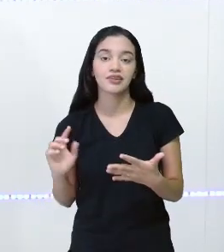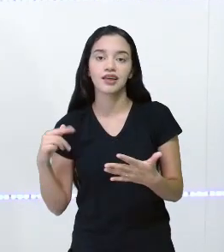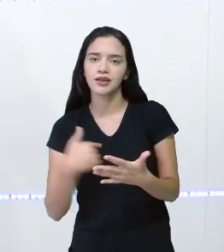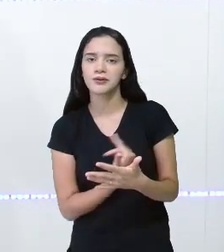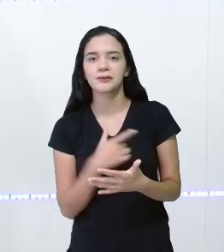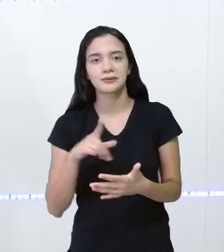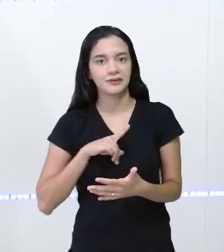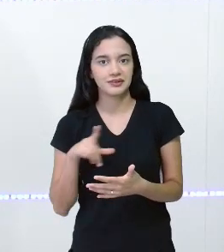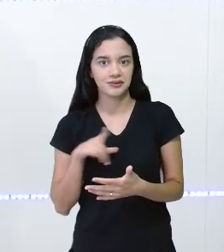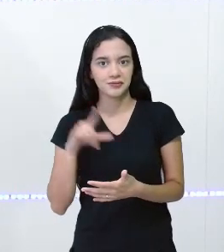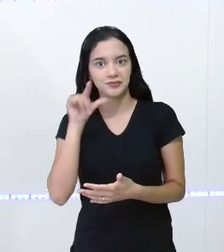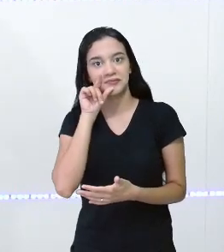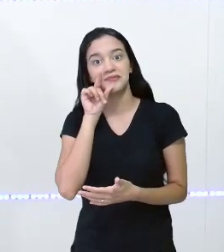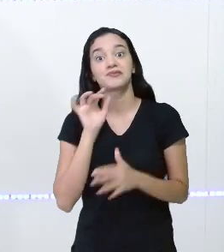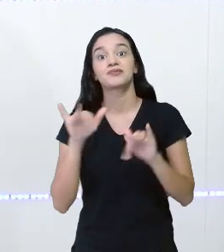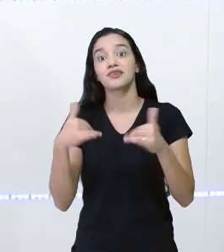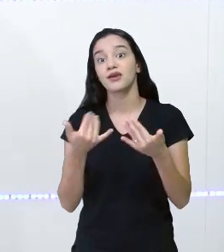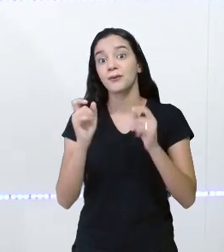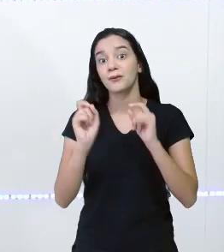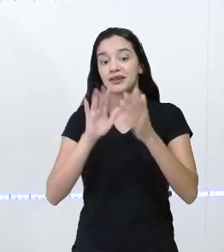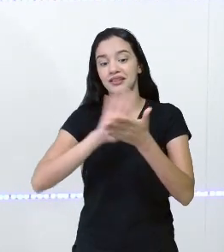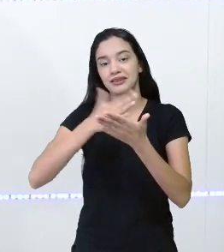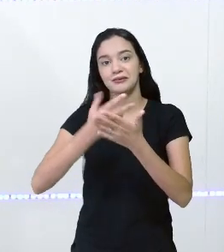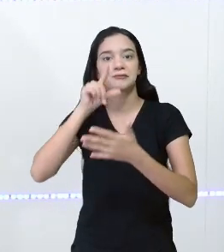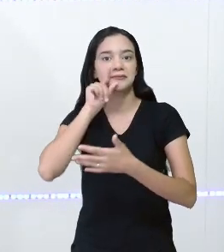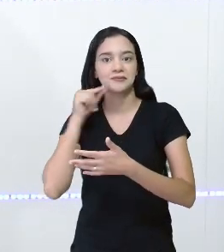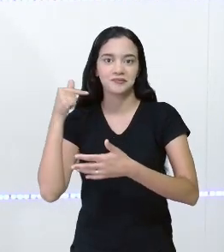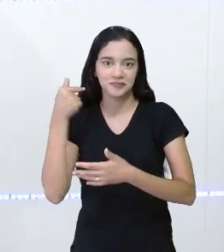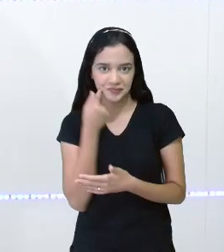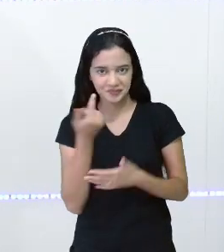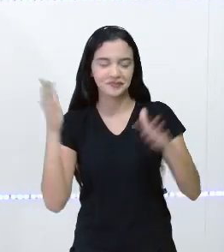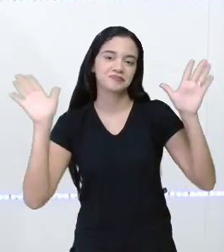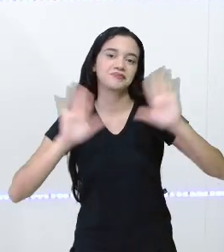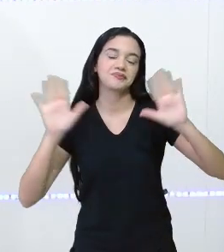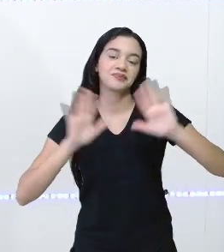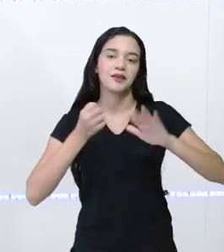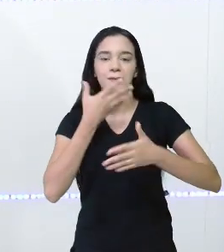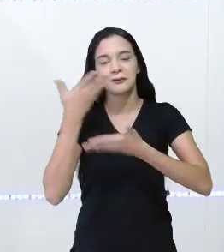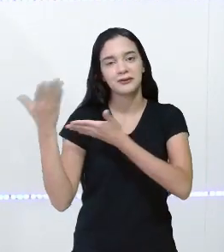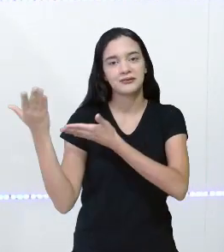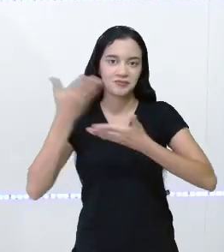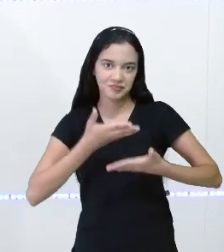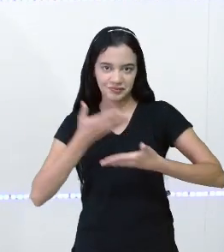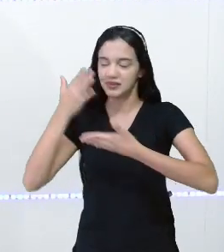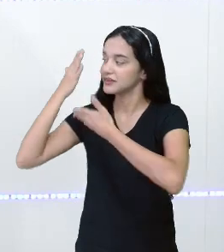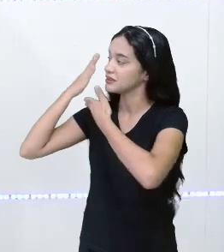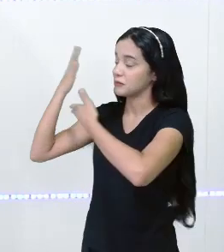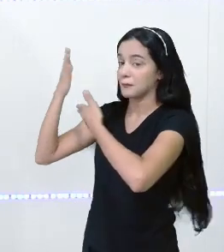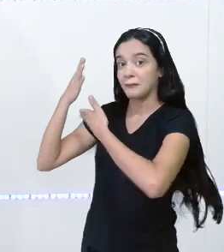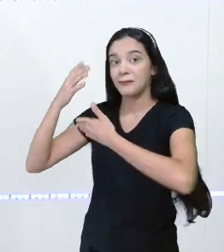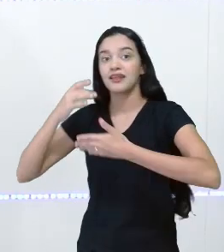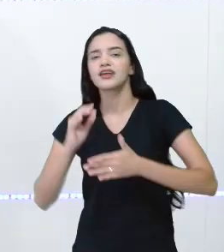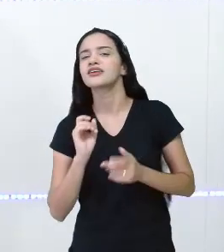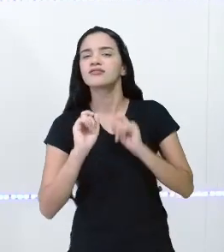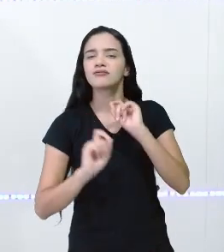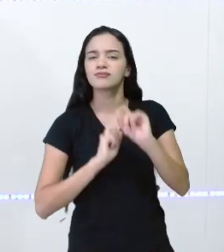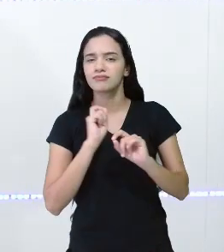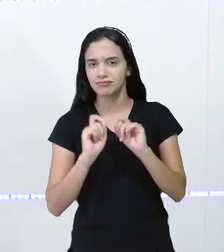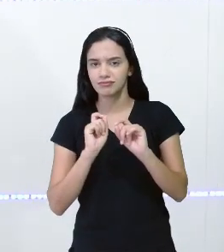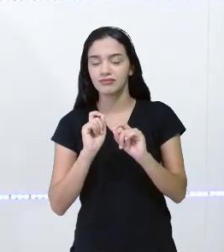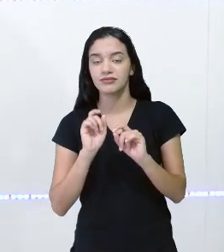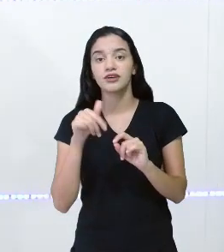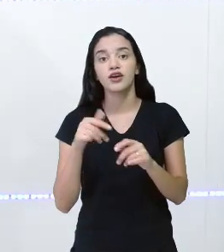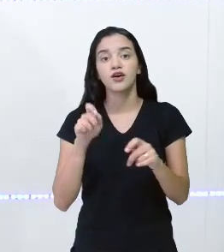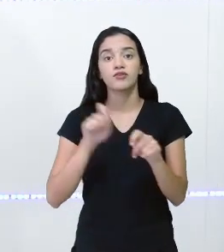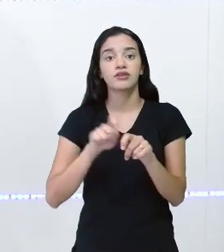a gente tem aqui a nossa intérprete Midian. Seja muito bem-vinda, Midian. Que vai fazer com que